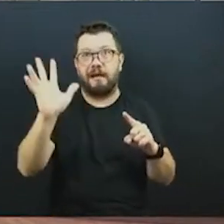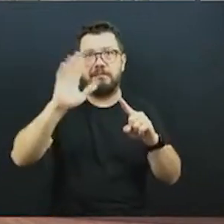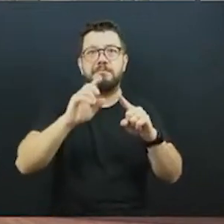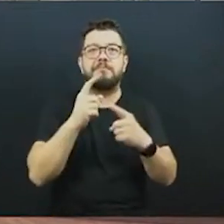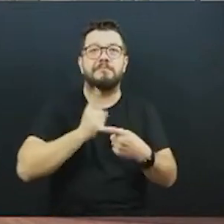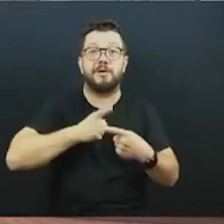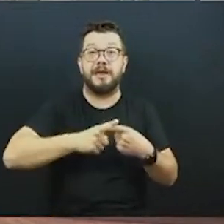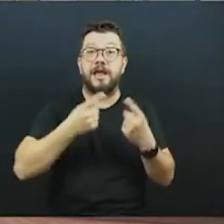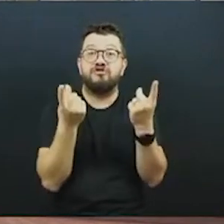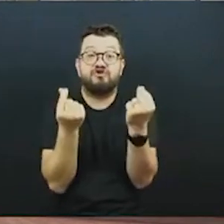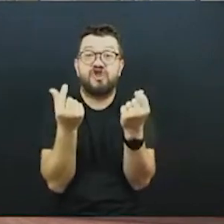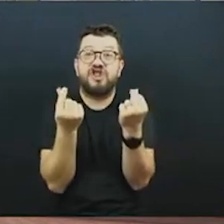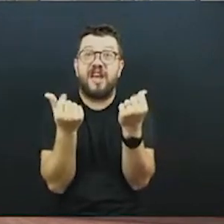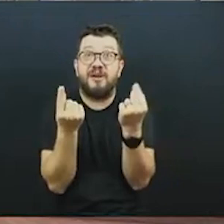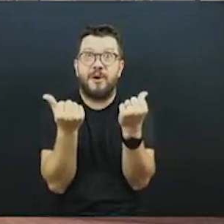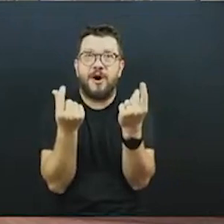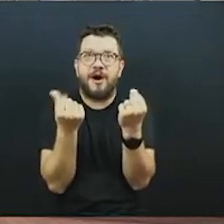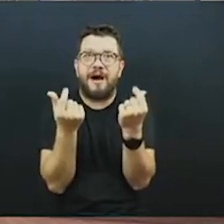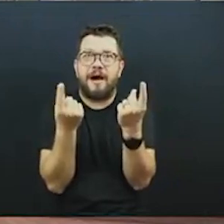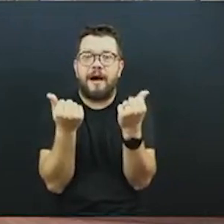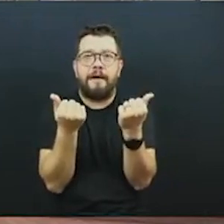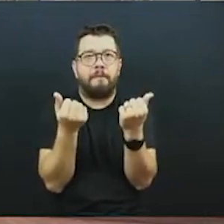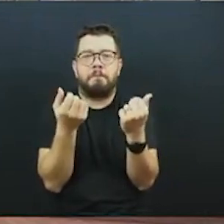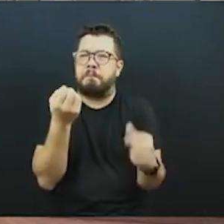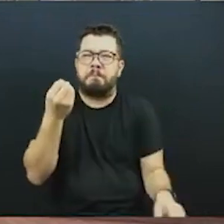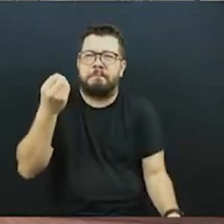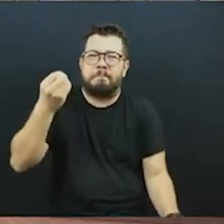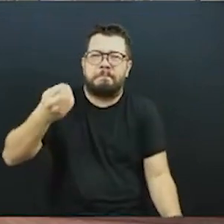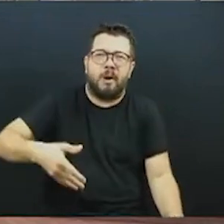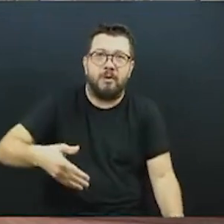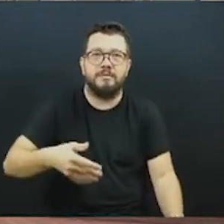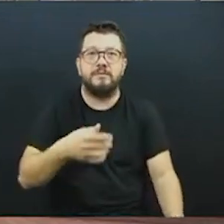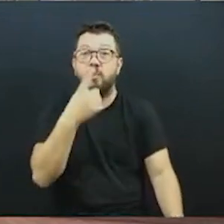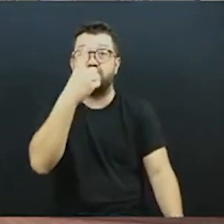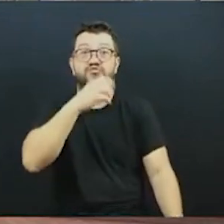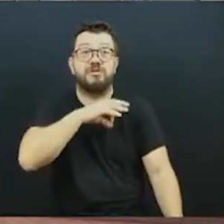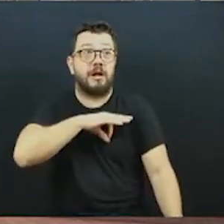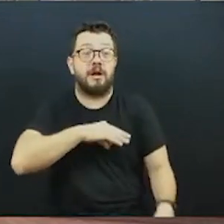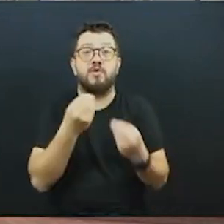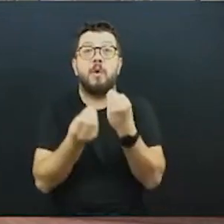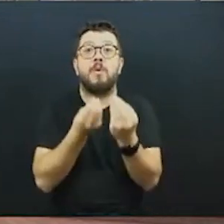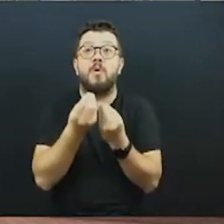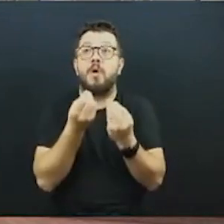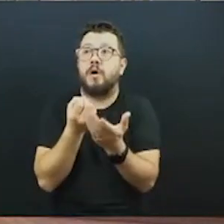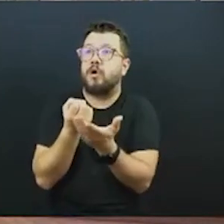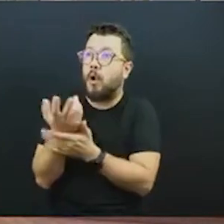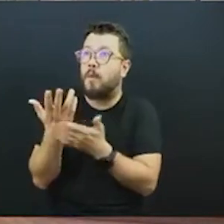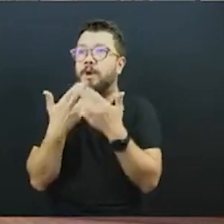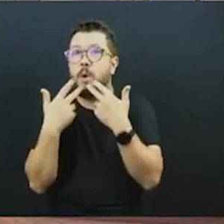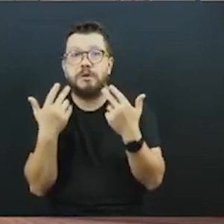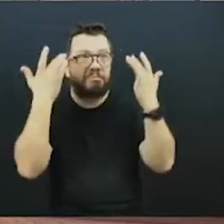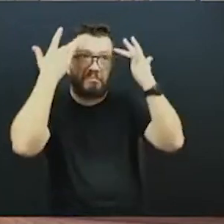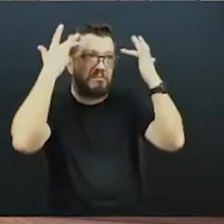Nosso dinheiro está desvalorizado. O cara que ganha um salário mínimo, não sei como é que faz para fazer a compra do mês hoje. Mas, em